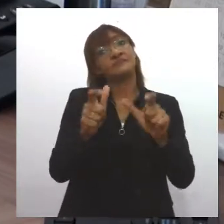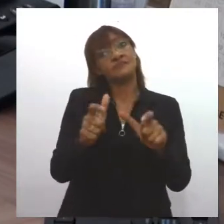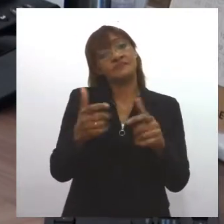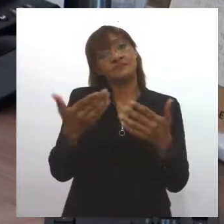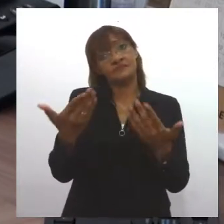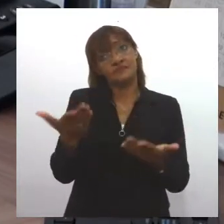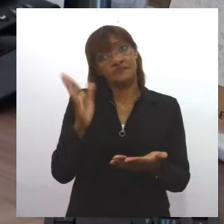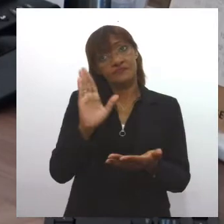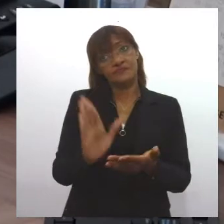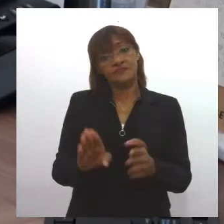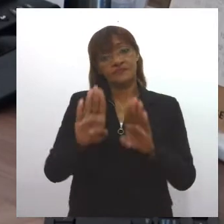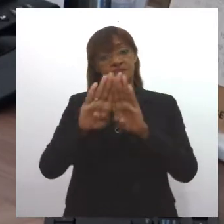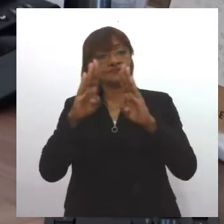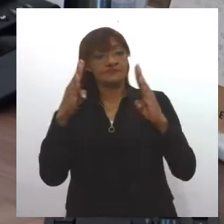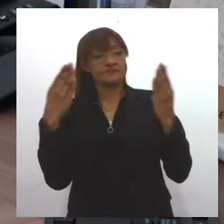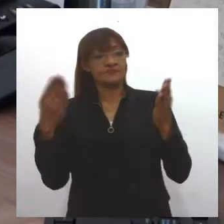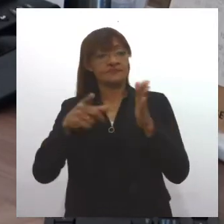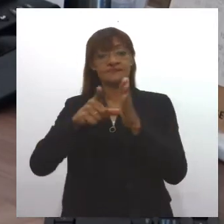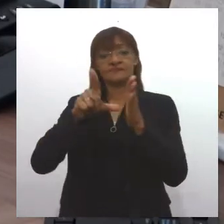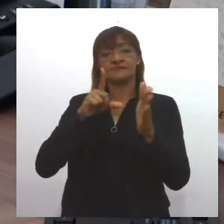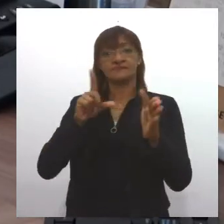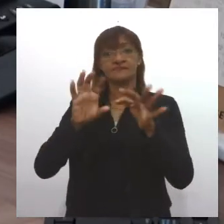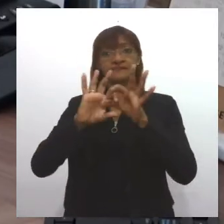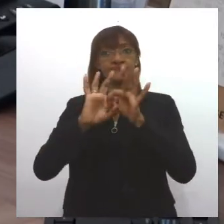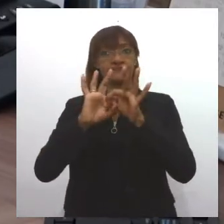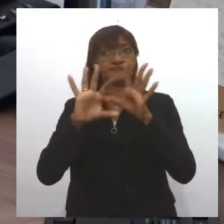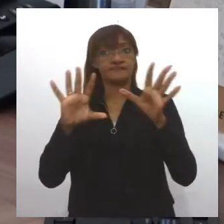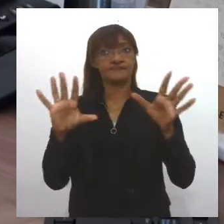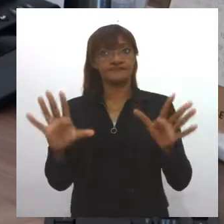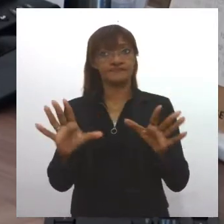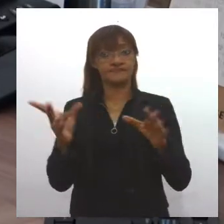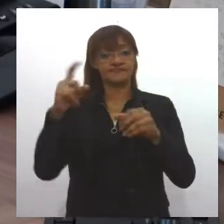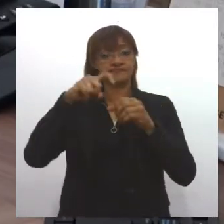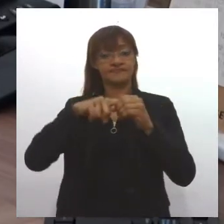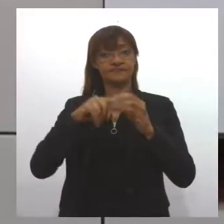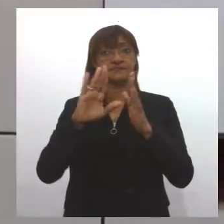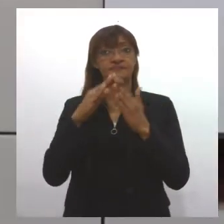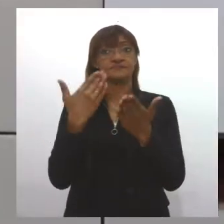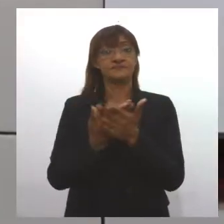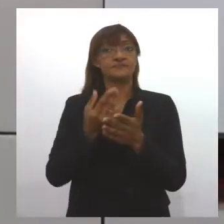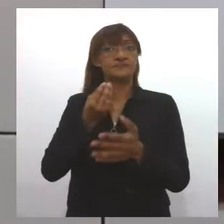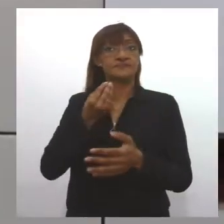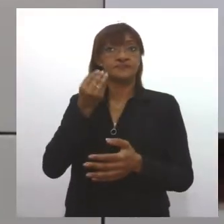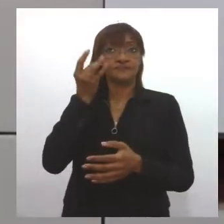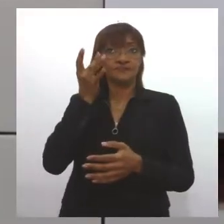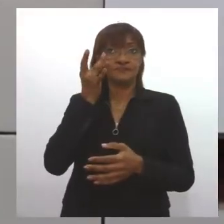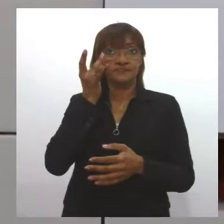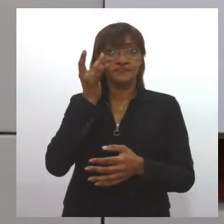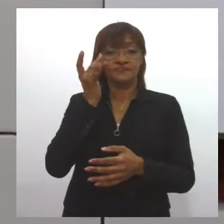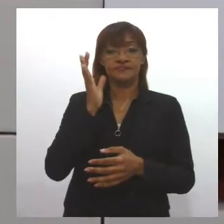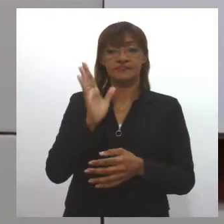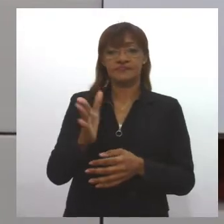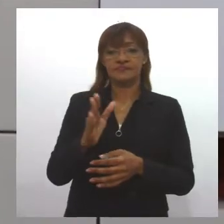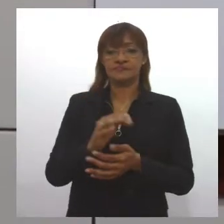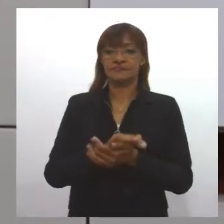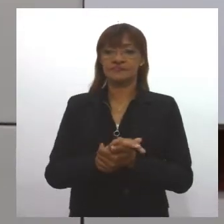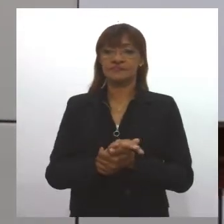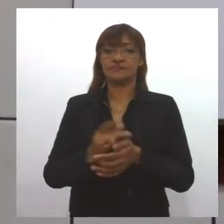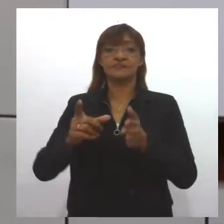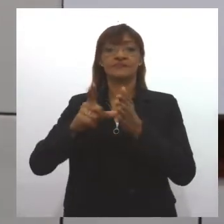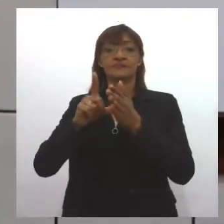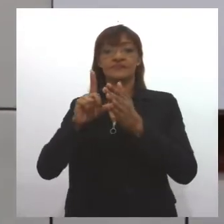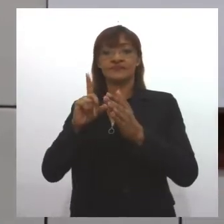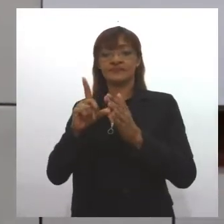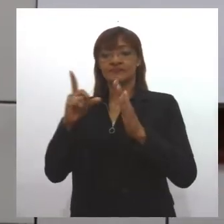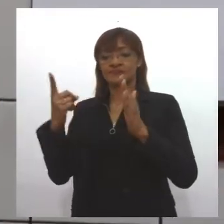estavam funcionando antes da permissão efetiva do retorno das aulas presenciais nas escolas. Antes, literalmente, de entrarem